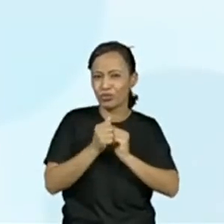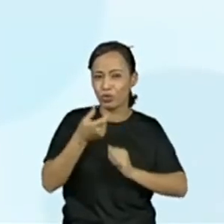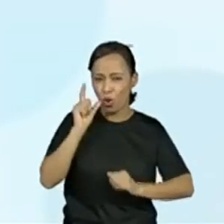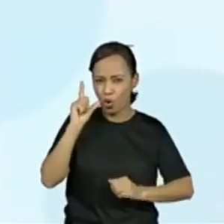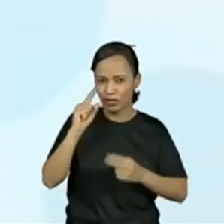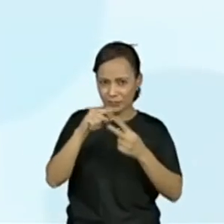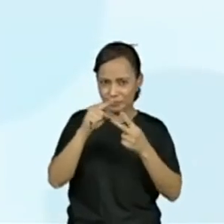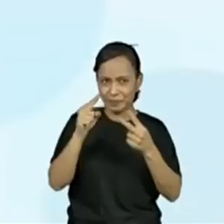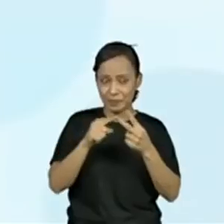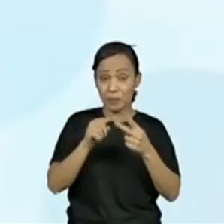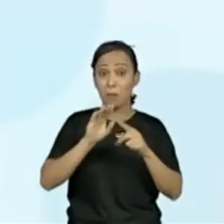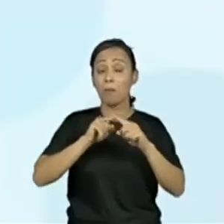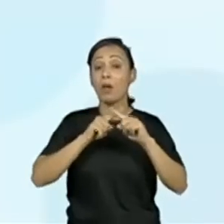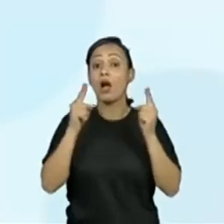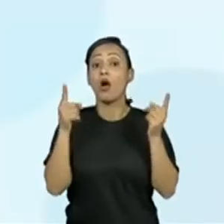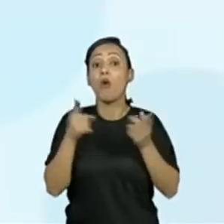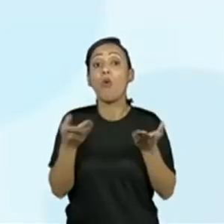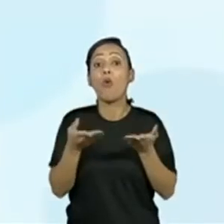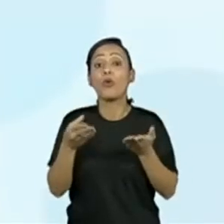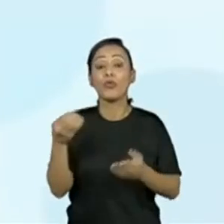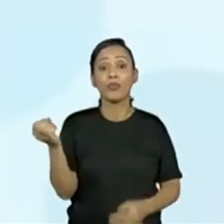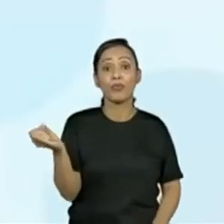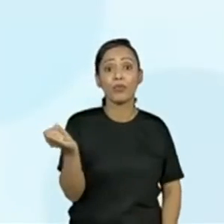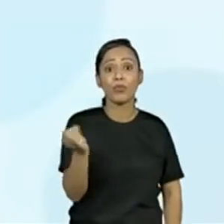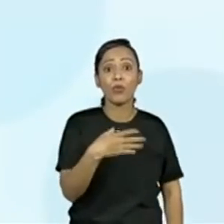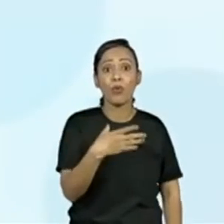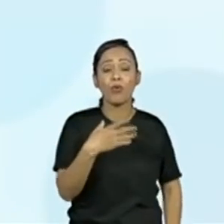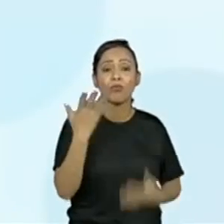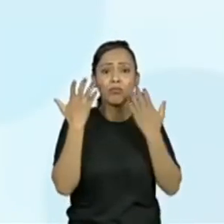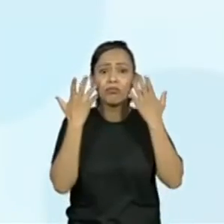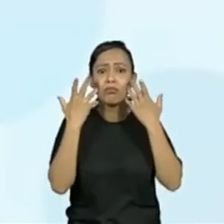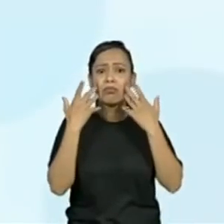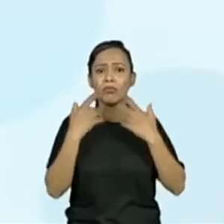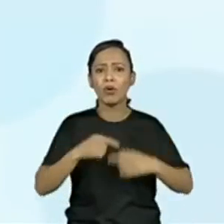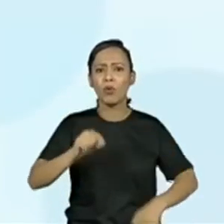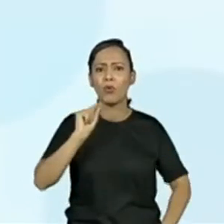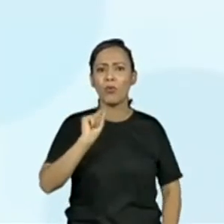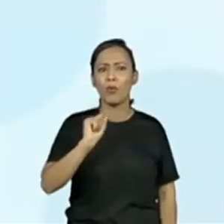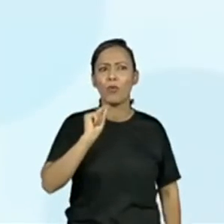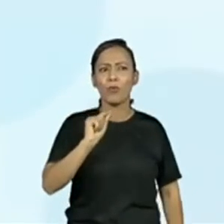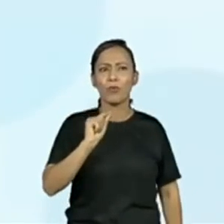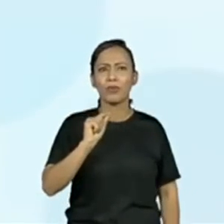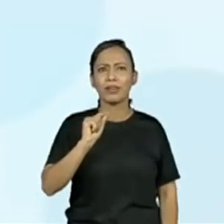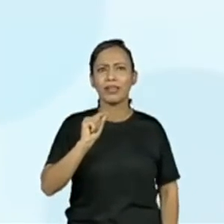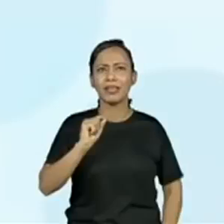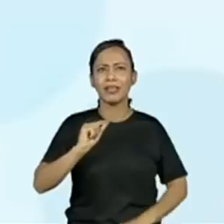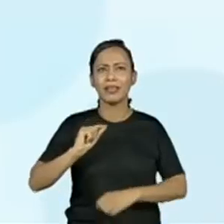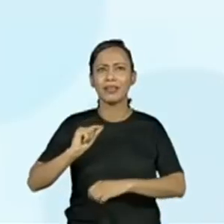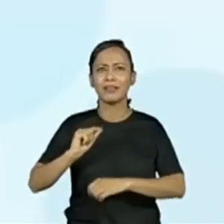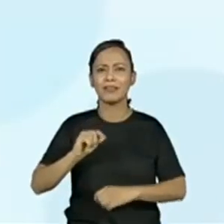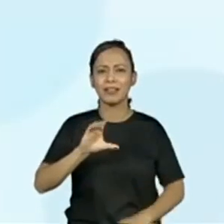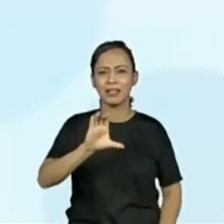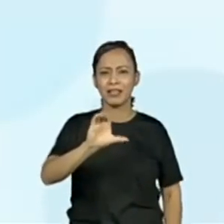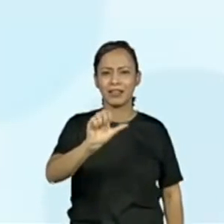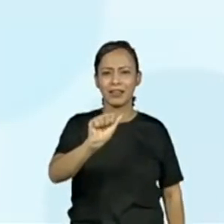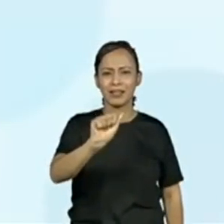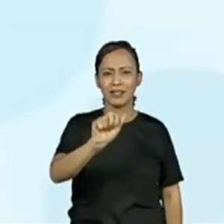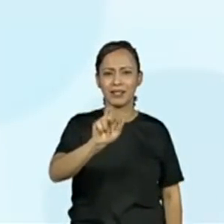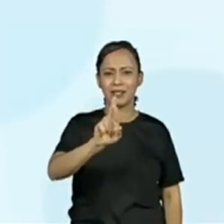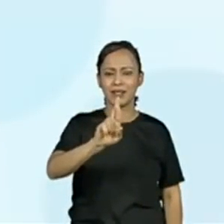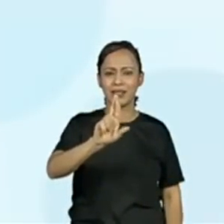temos de novidade na tela, então, o caranguejo. Temos aqui o caranguejo,